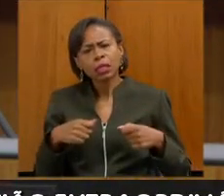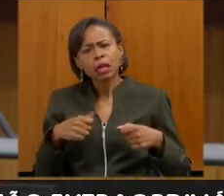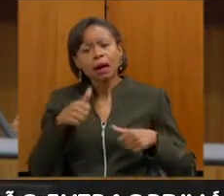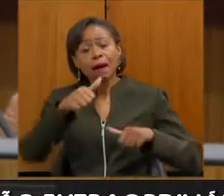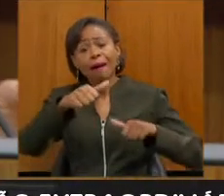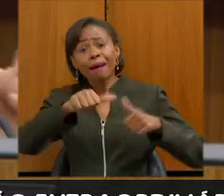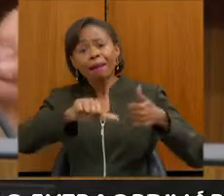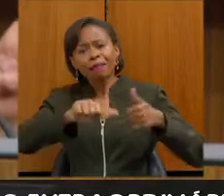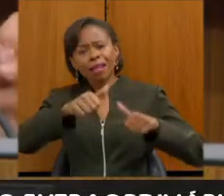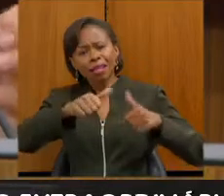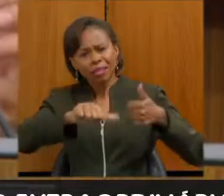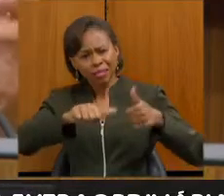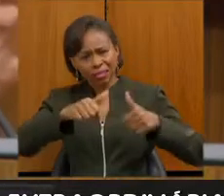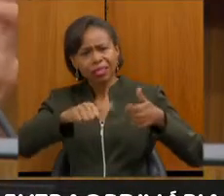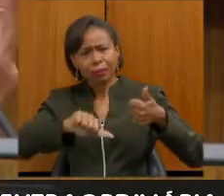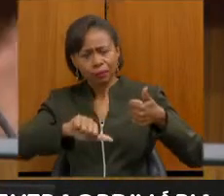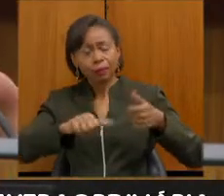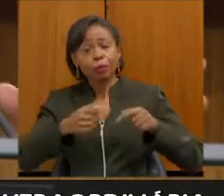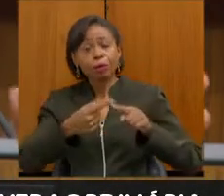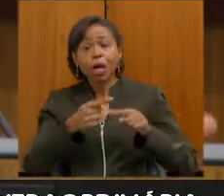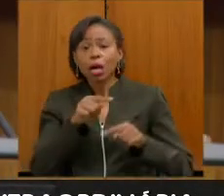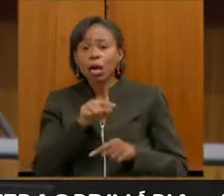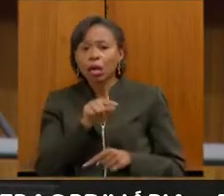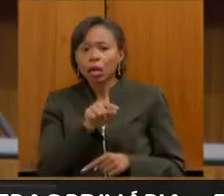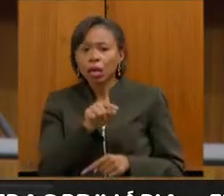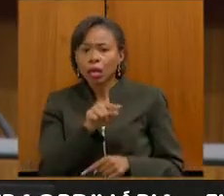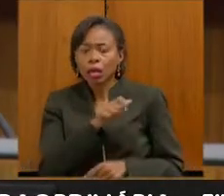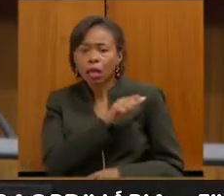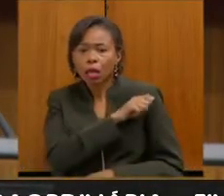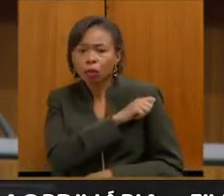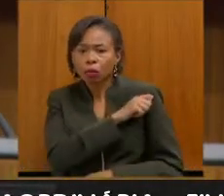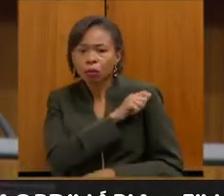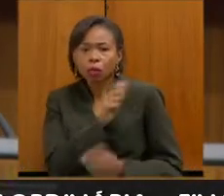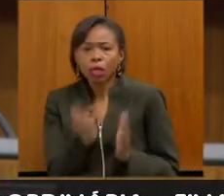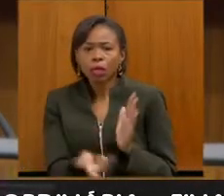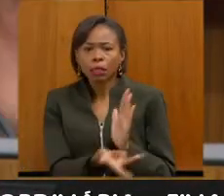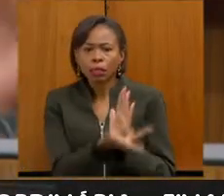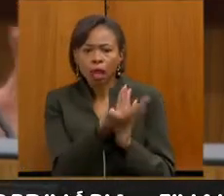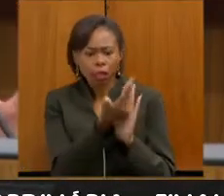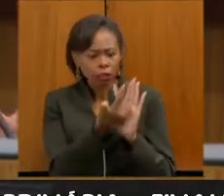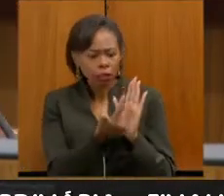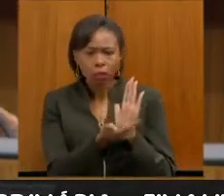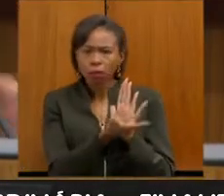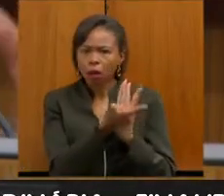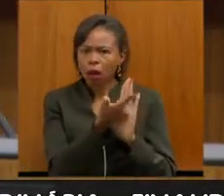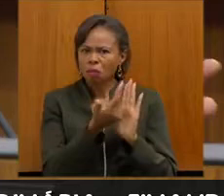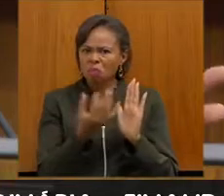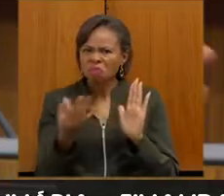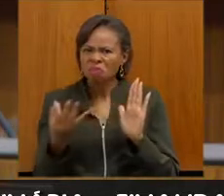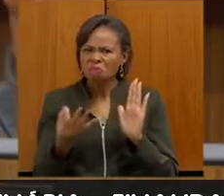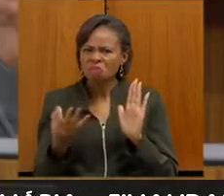avaliação, porque esse menino desenha maravilhosamente bem e o